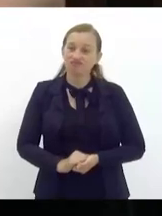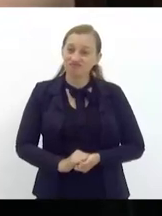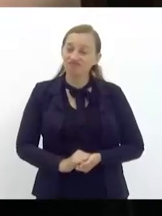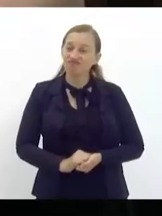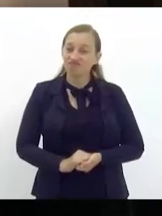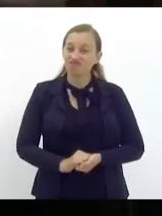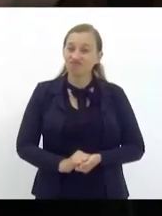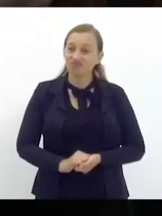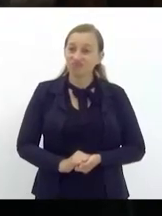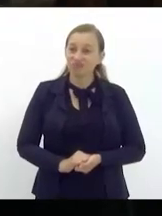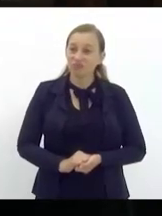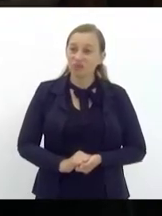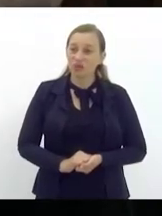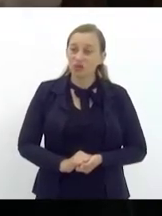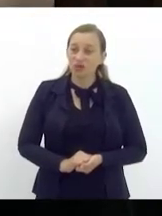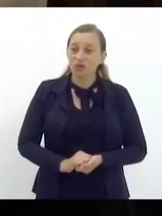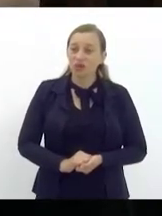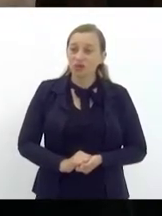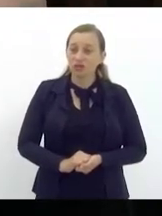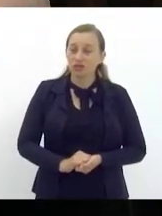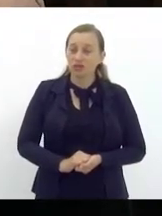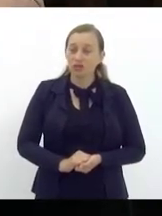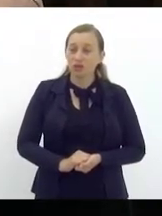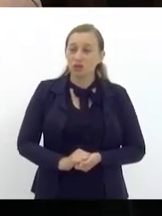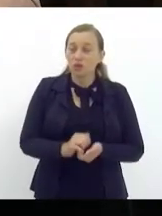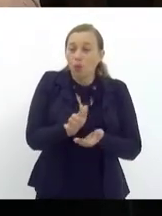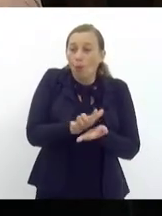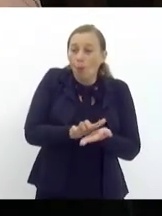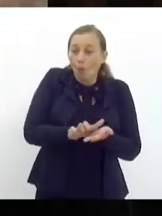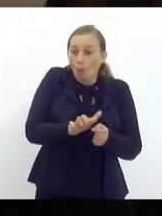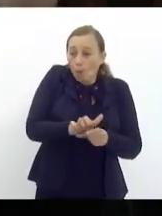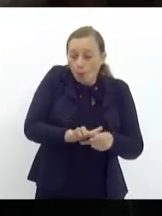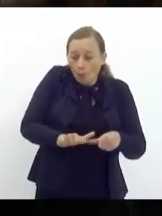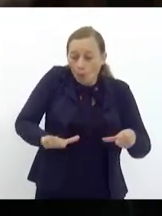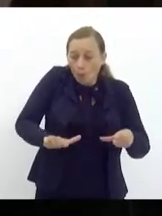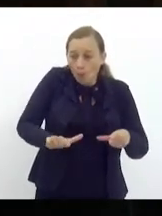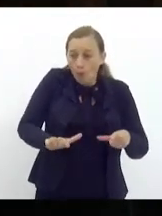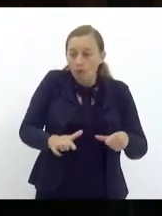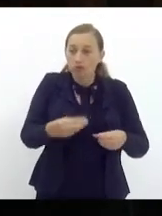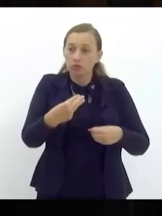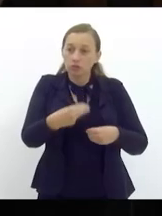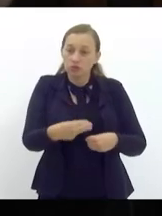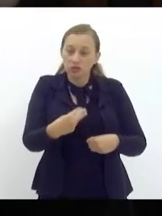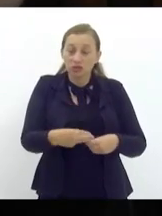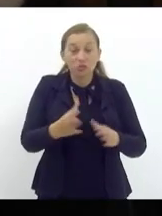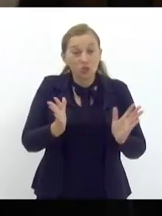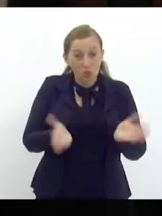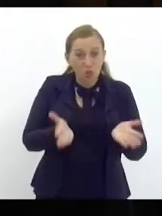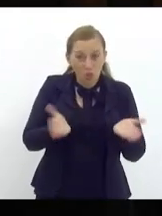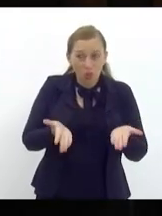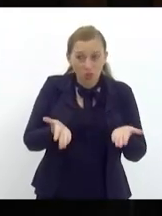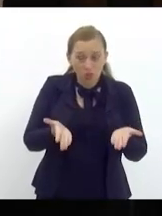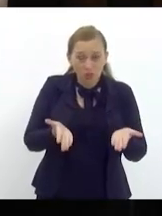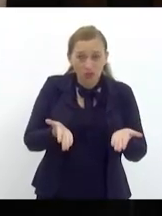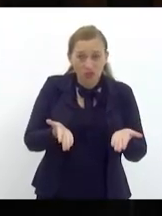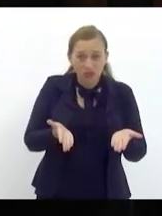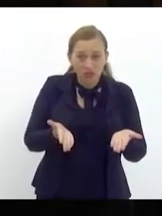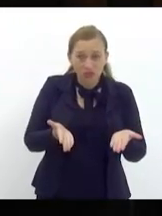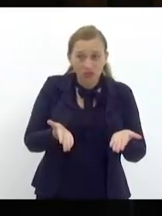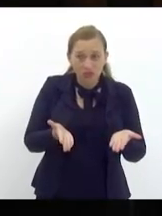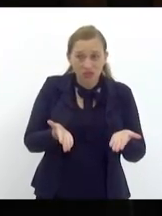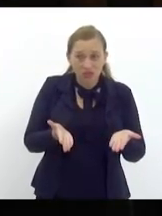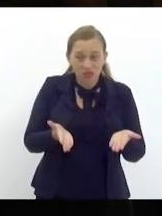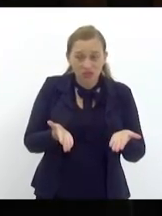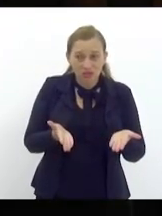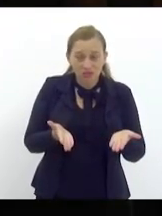incharam a folha salarial daquele município e hoje o município está respirando por